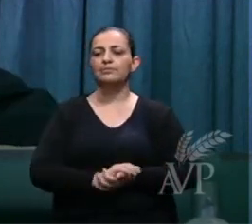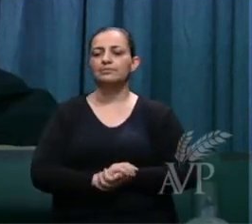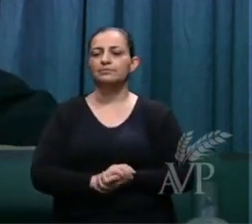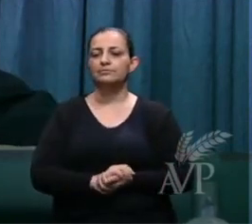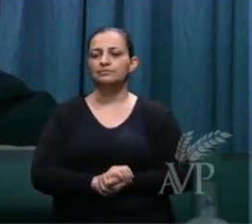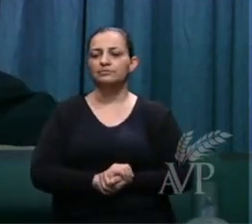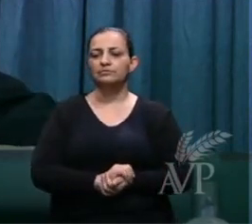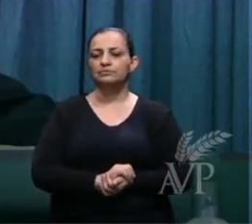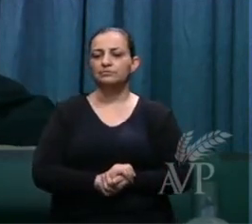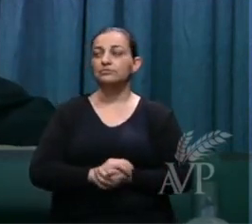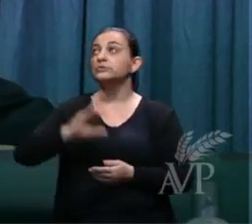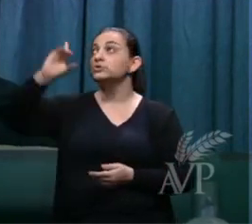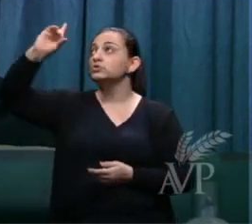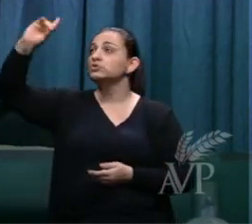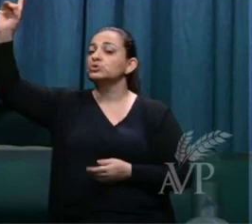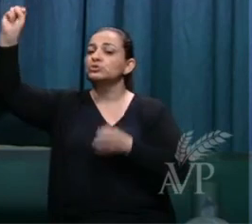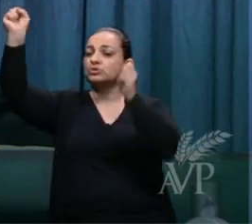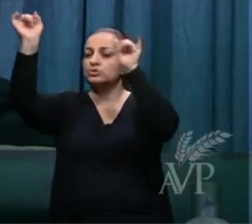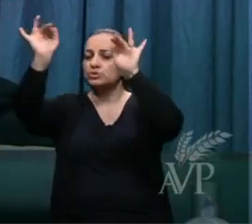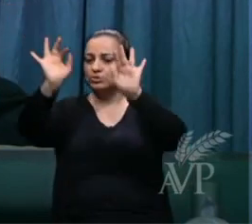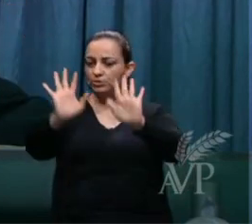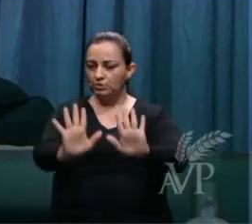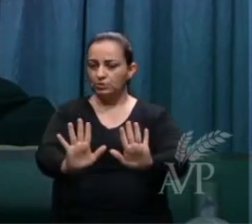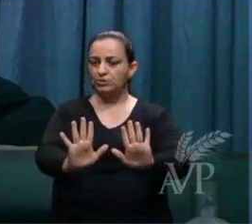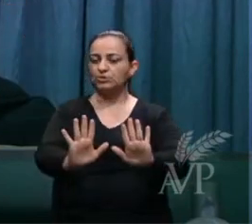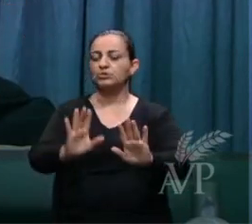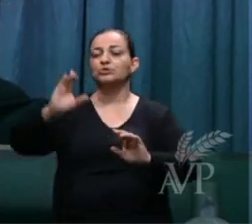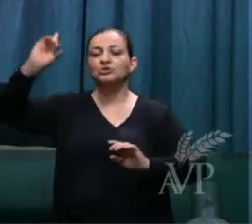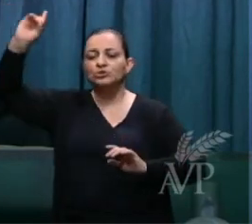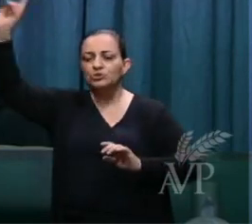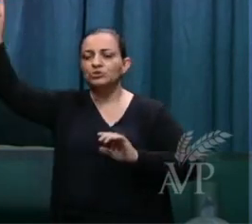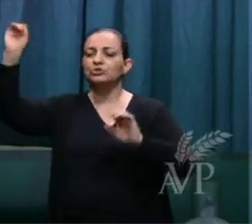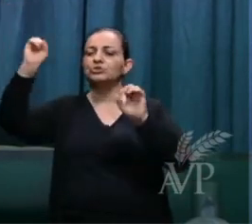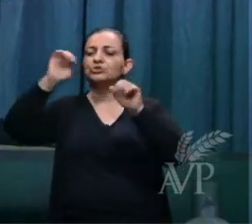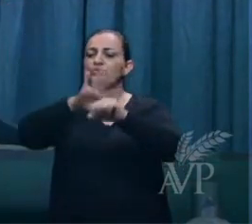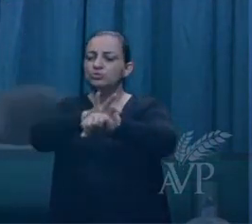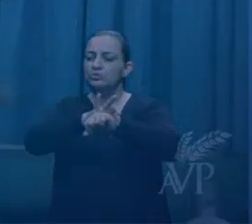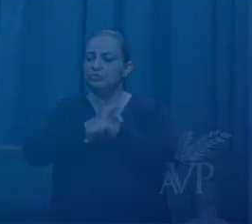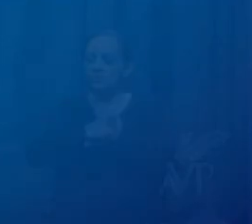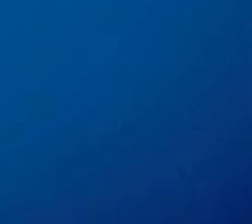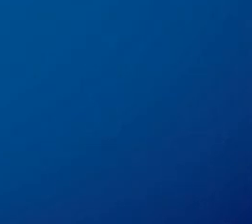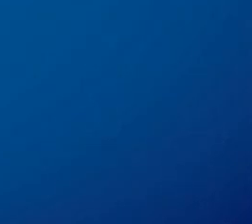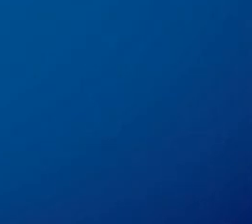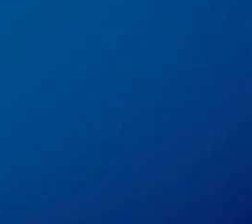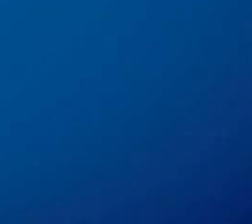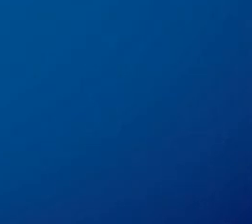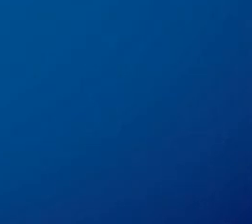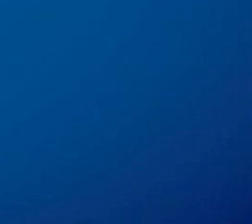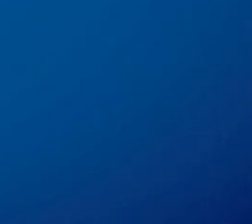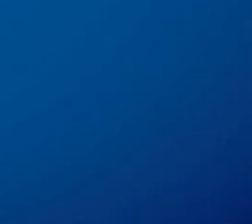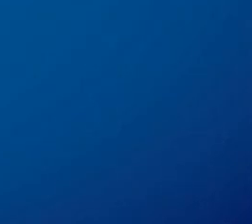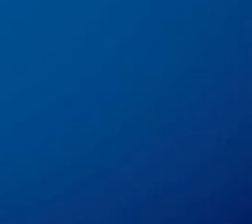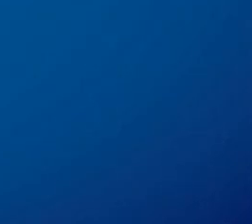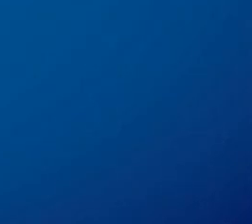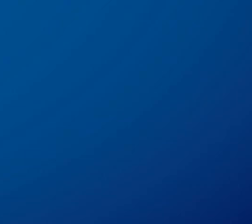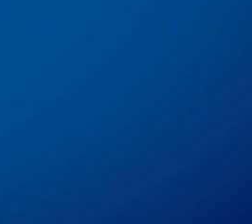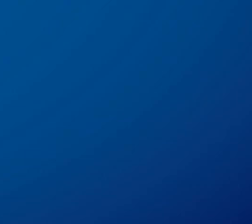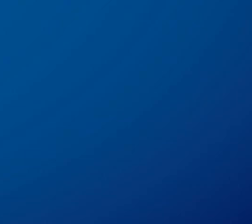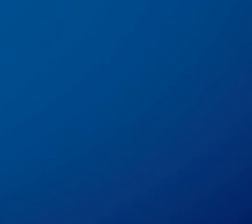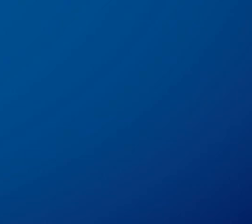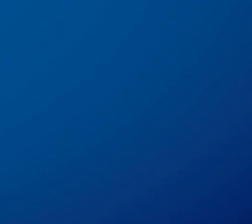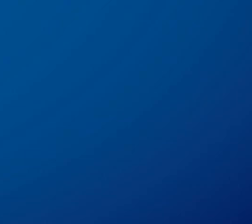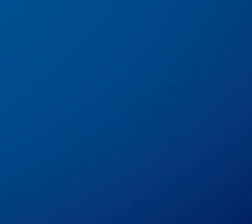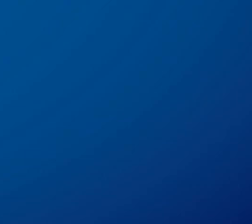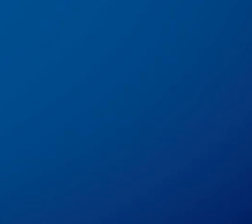que Deus vos abençoe que Deus os guarde amém amém amém do dia de